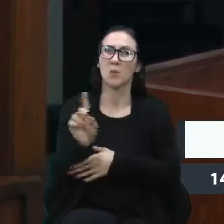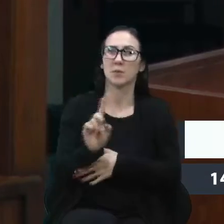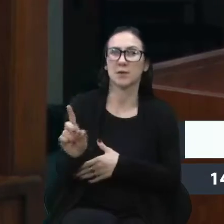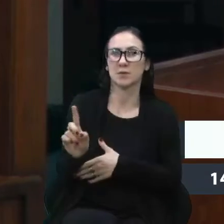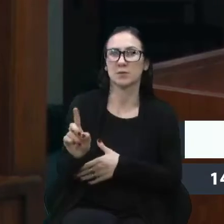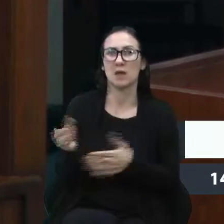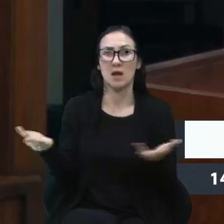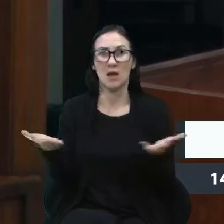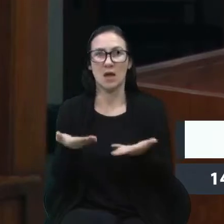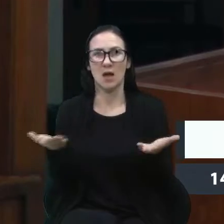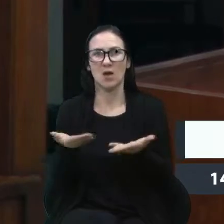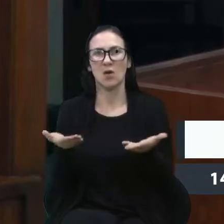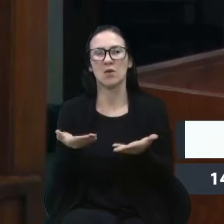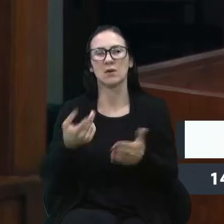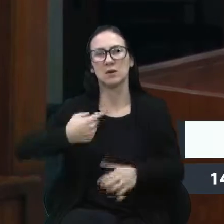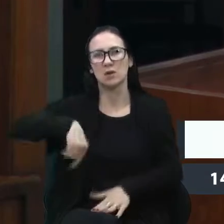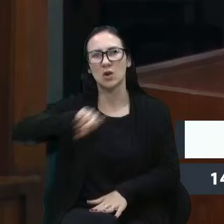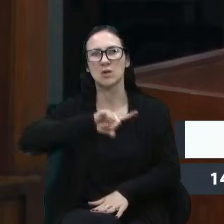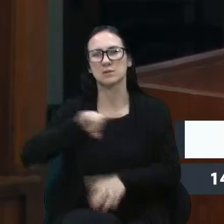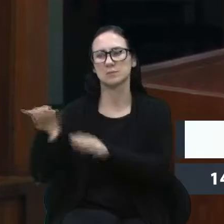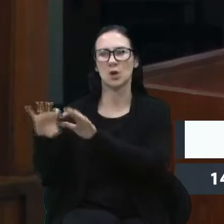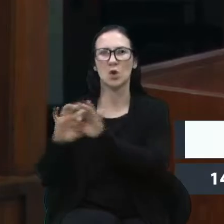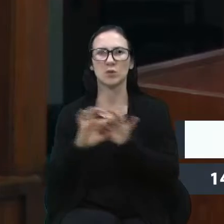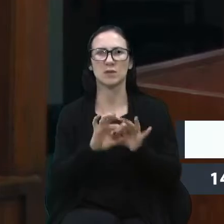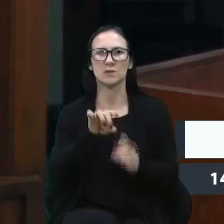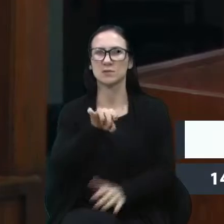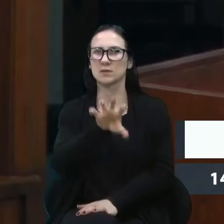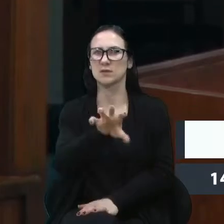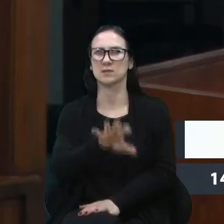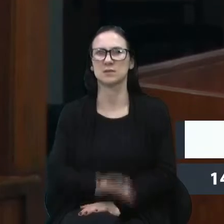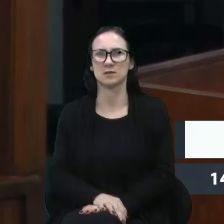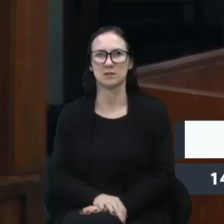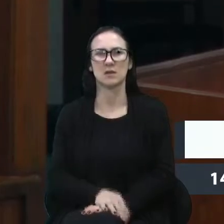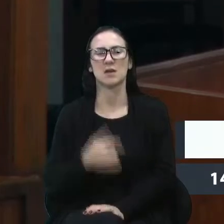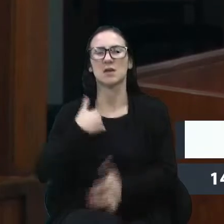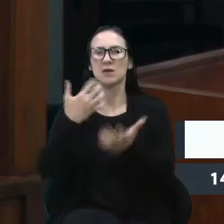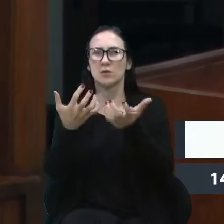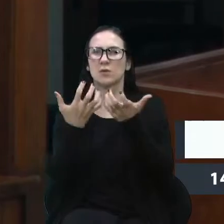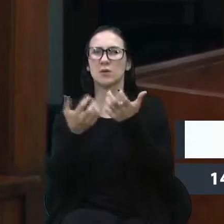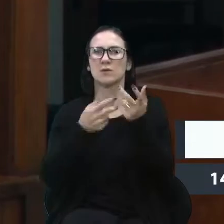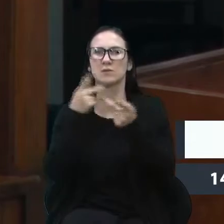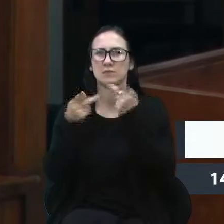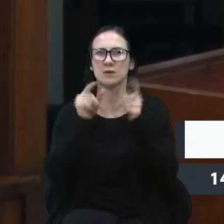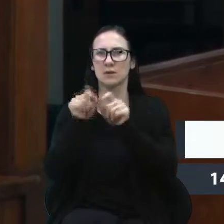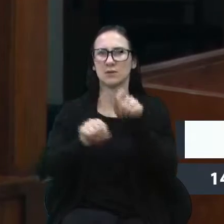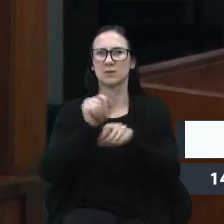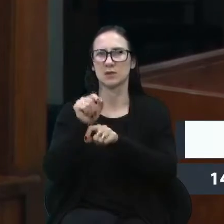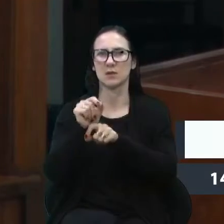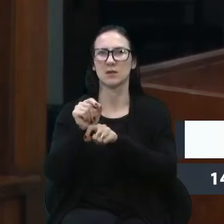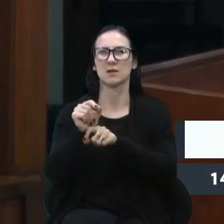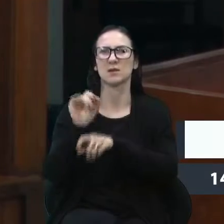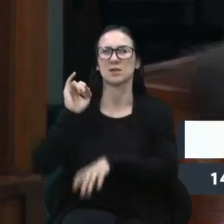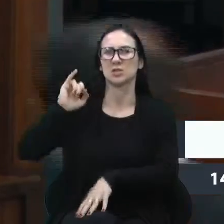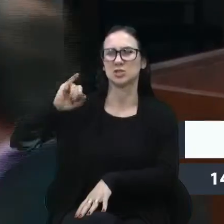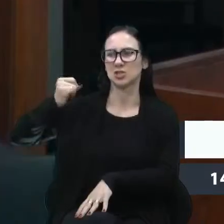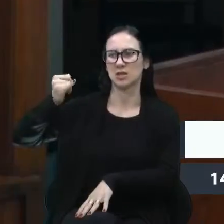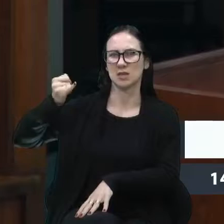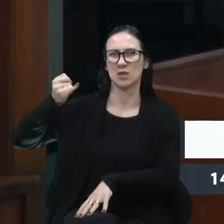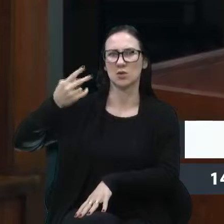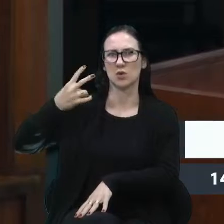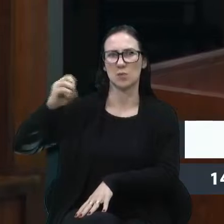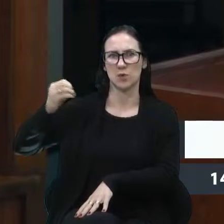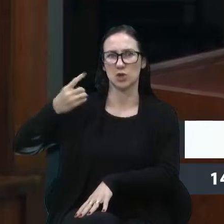nós chegamos nessa situação. Cabe salientar que, lá em janeiro de 2012,